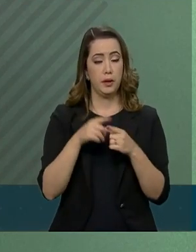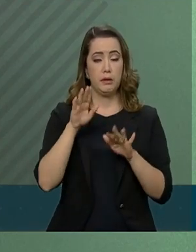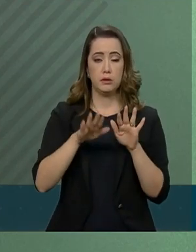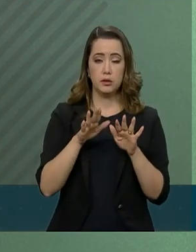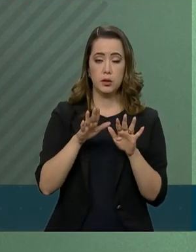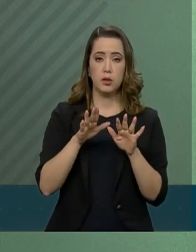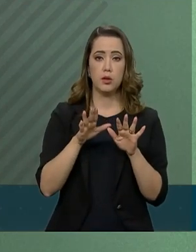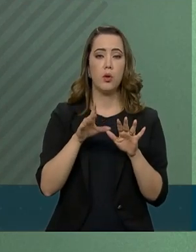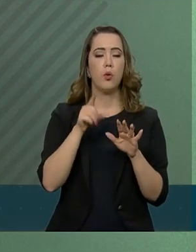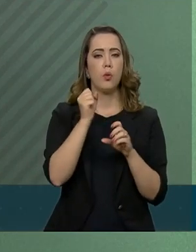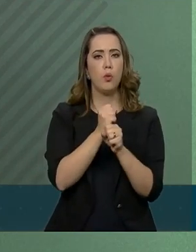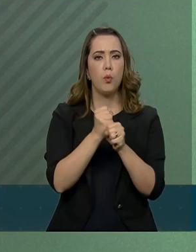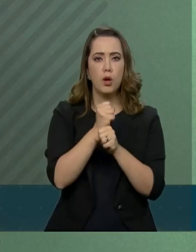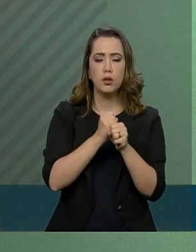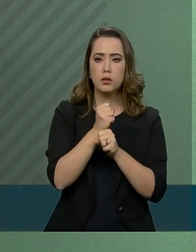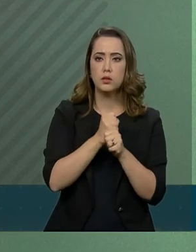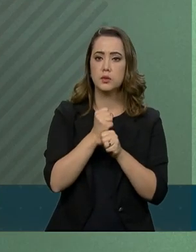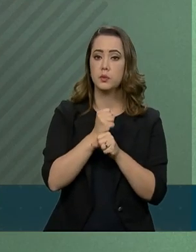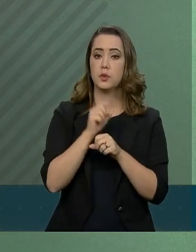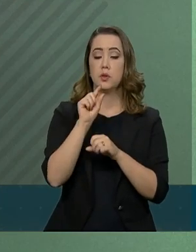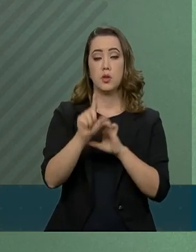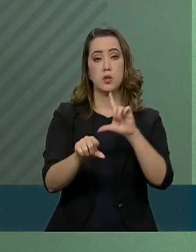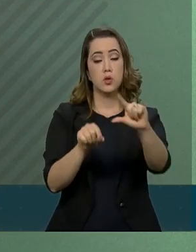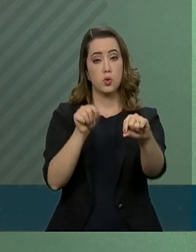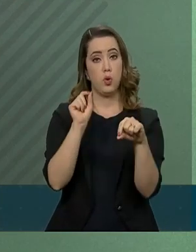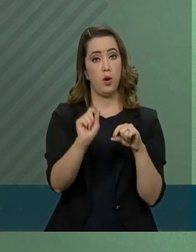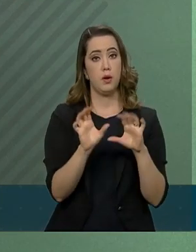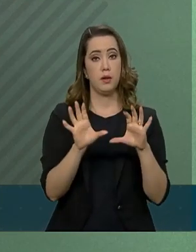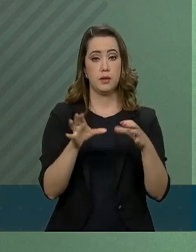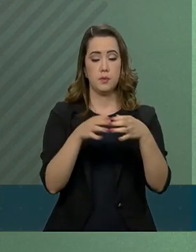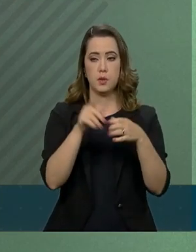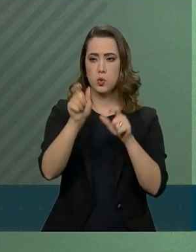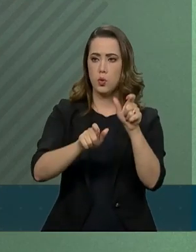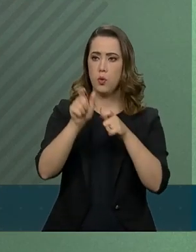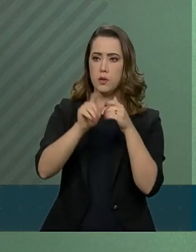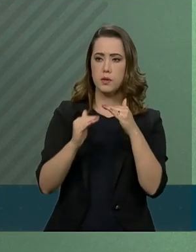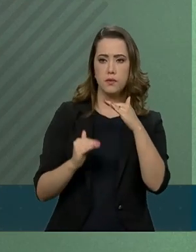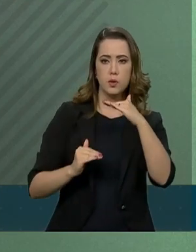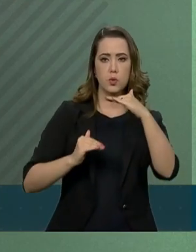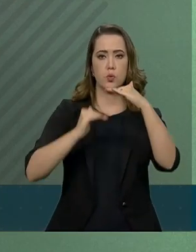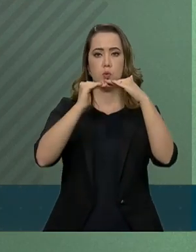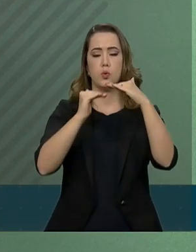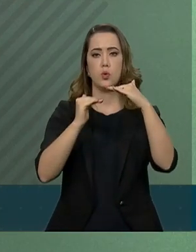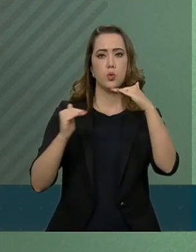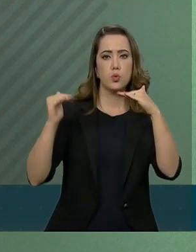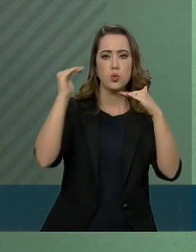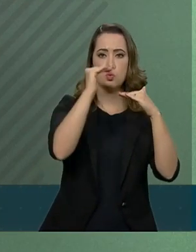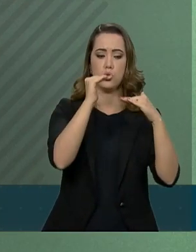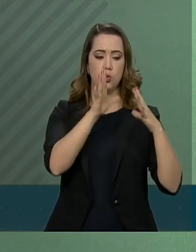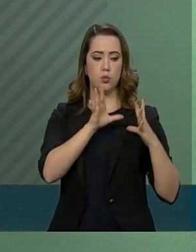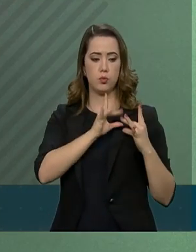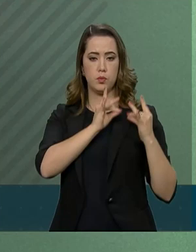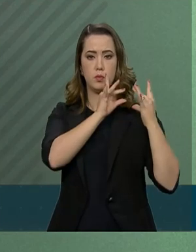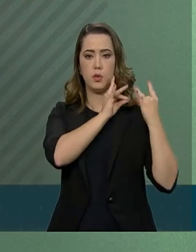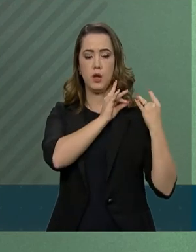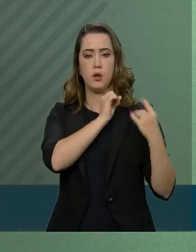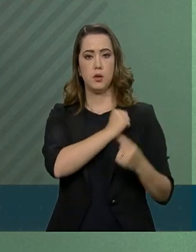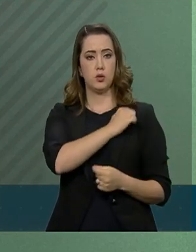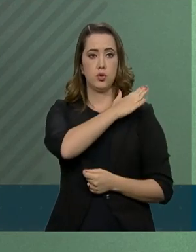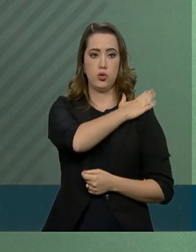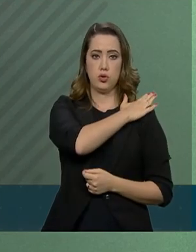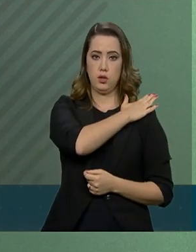eleger os oficiais que ascenderão aos postos de general. Após esta reunião,